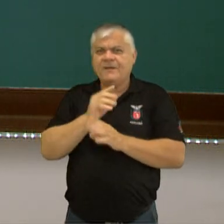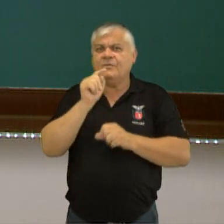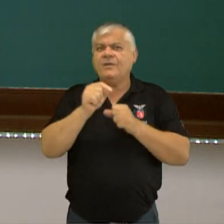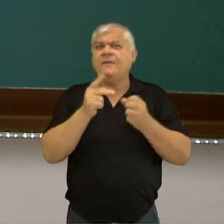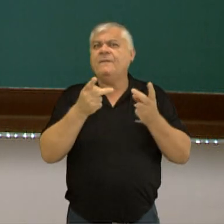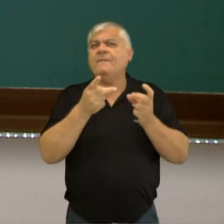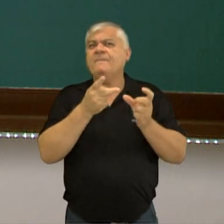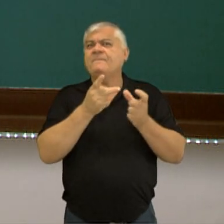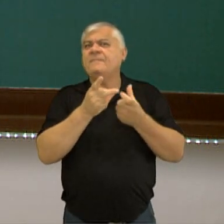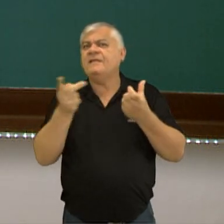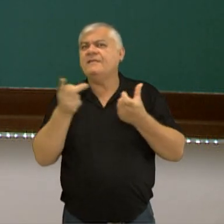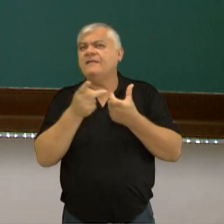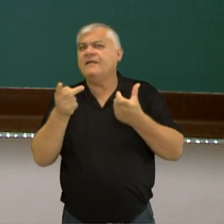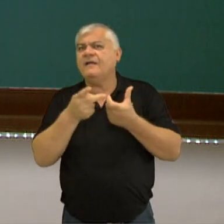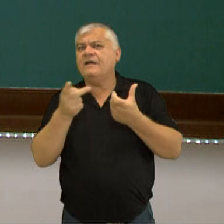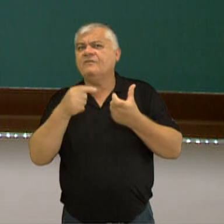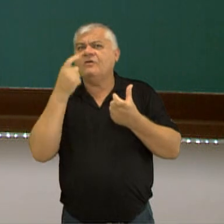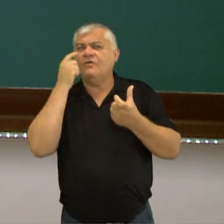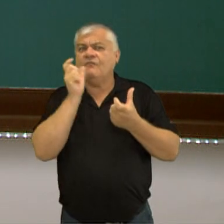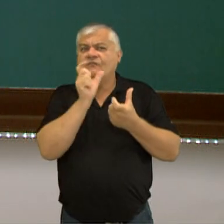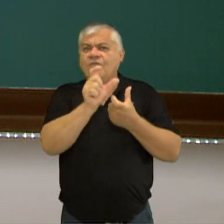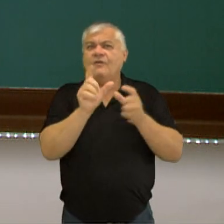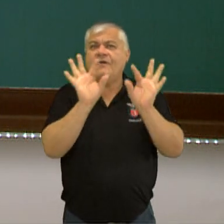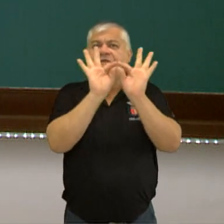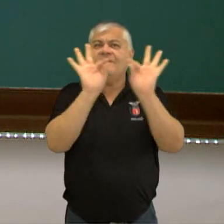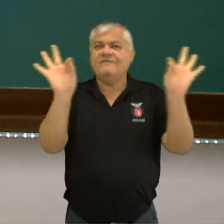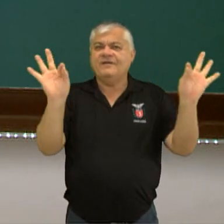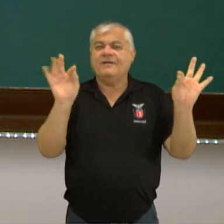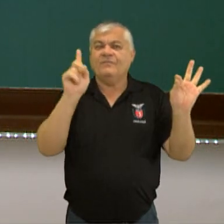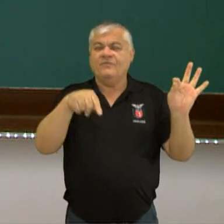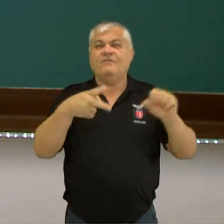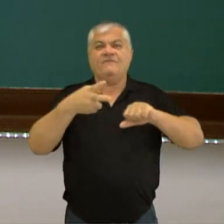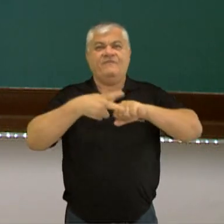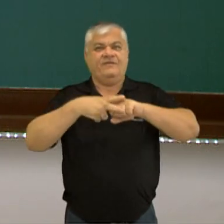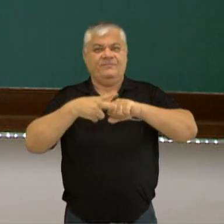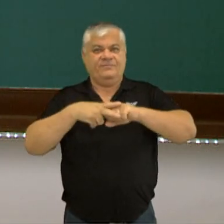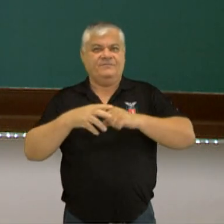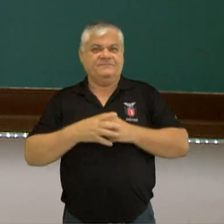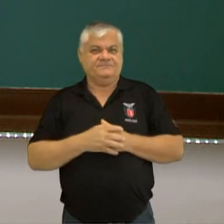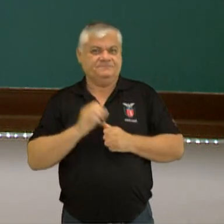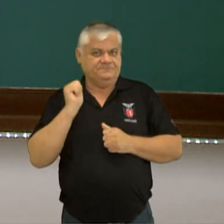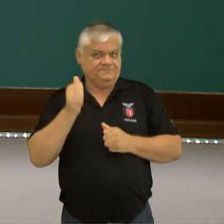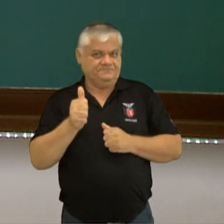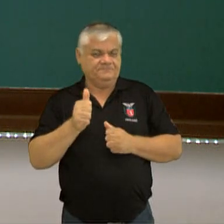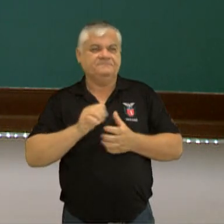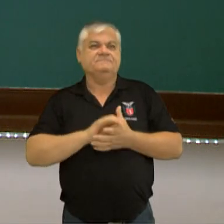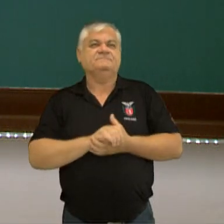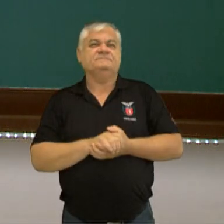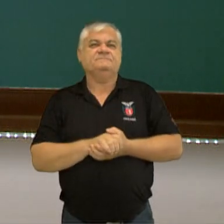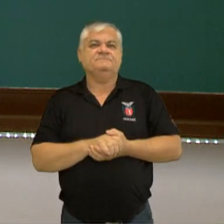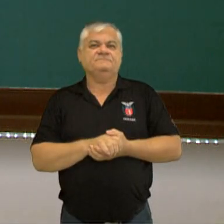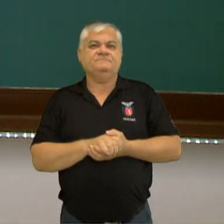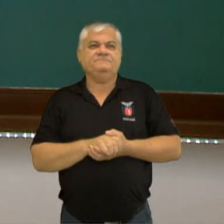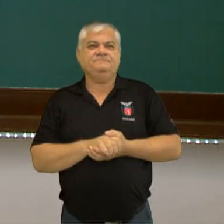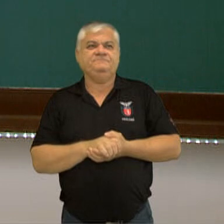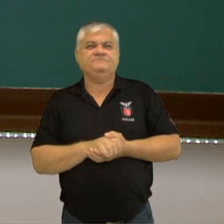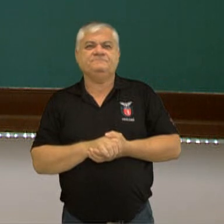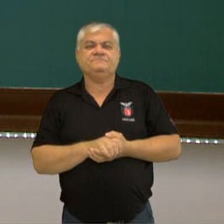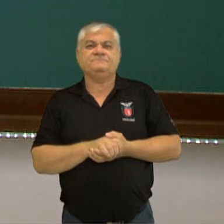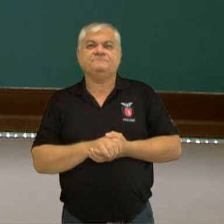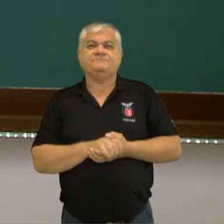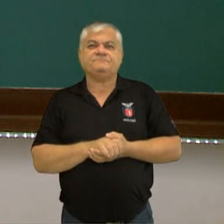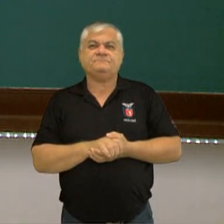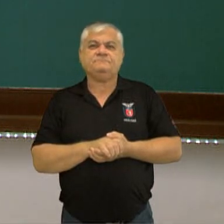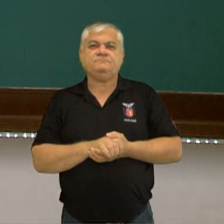eu localizo na oração o que é o verbo. Tá? Continuando aqui, gente.